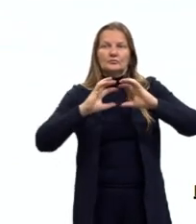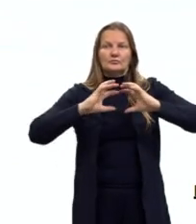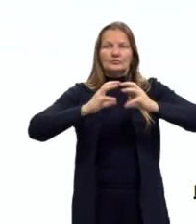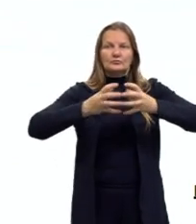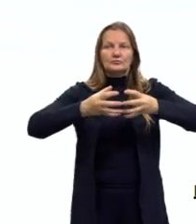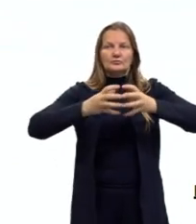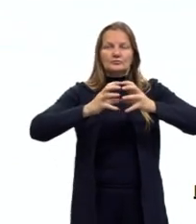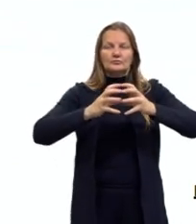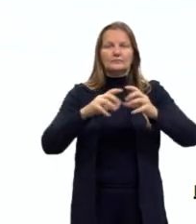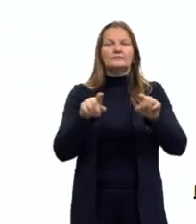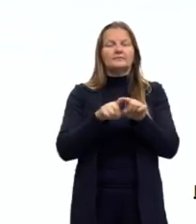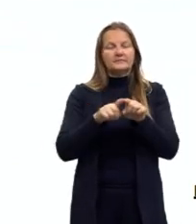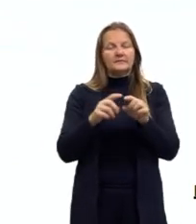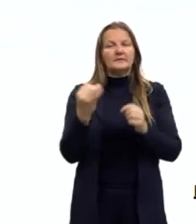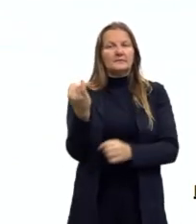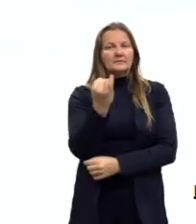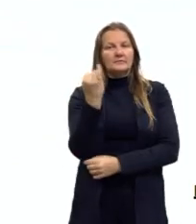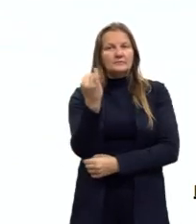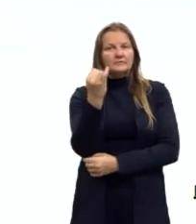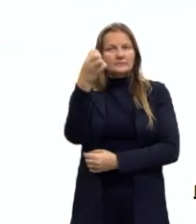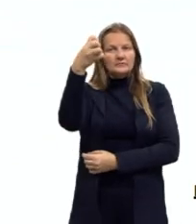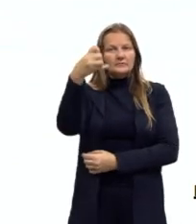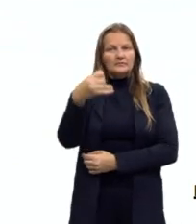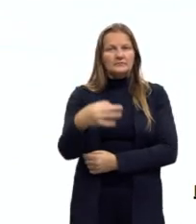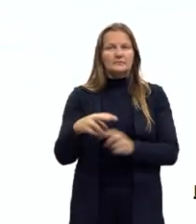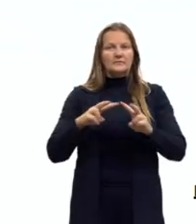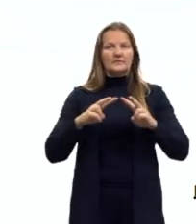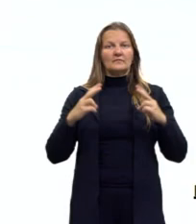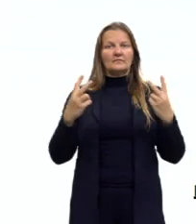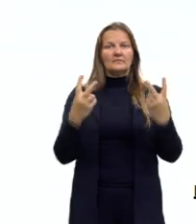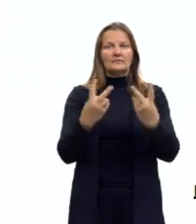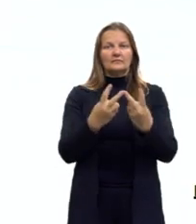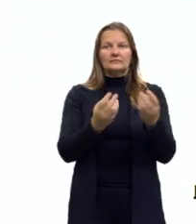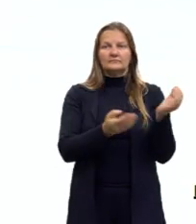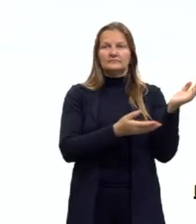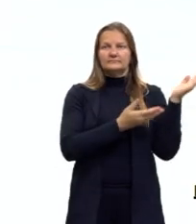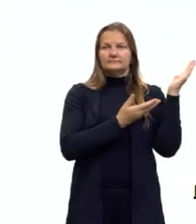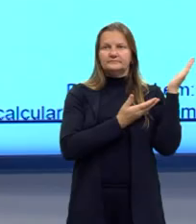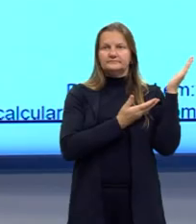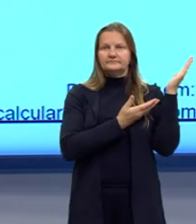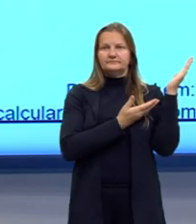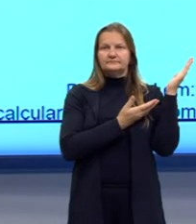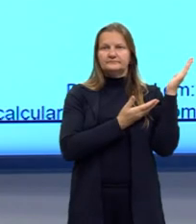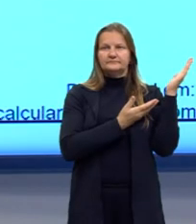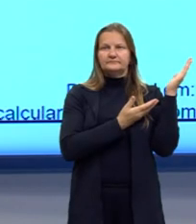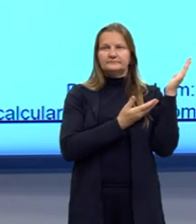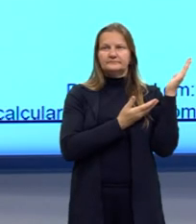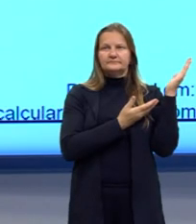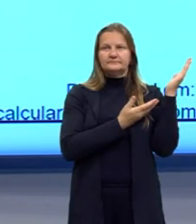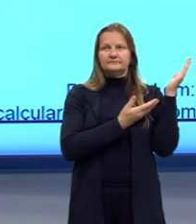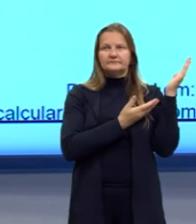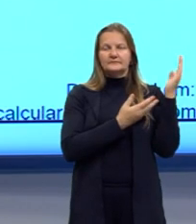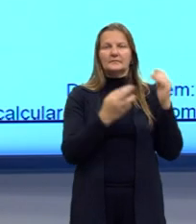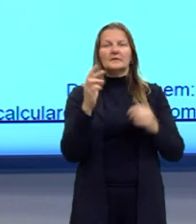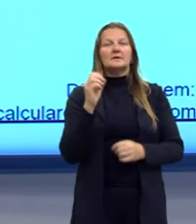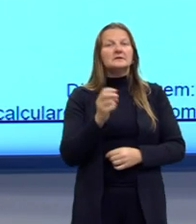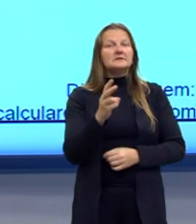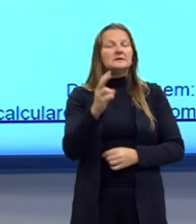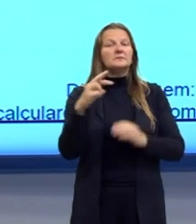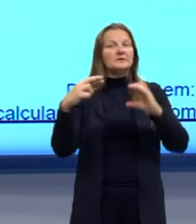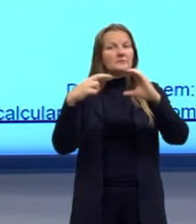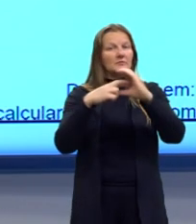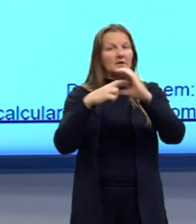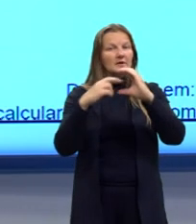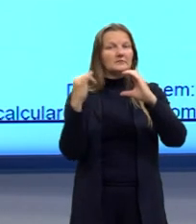outra grandeza importante aqui, tá? O volume. E nós utilizamos uma fórmula ainda considerando o